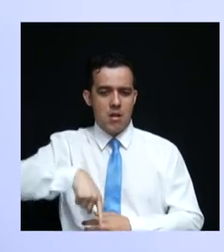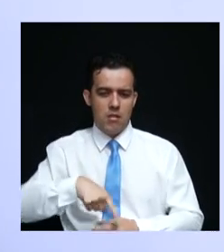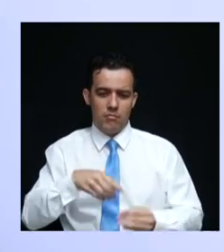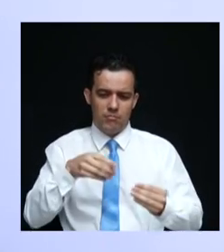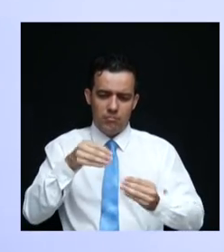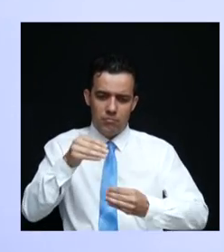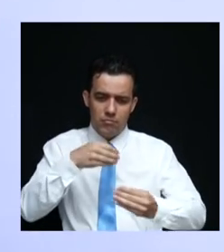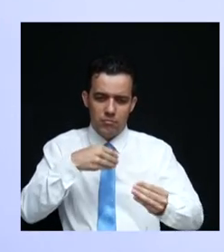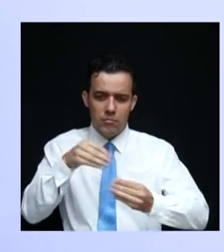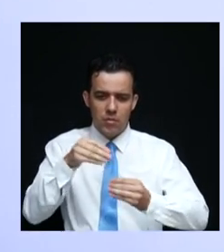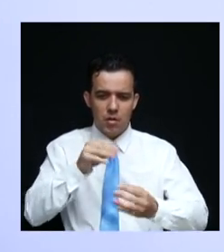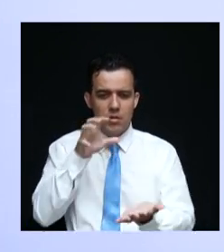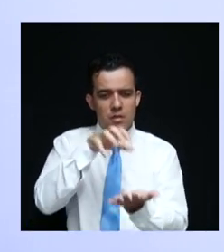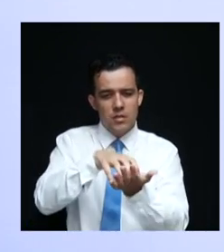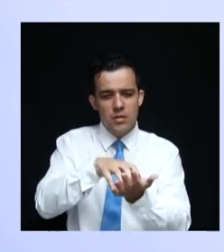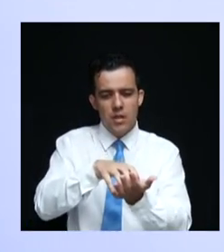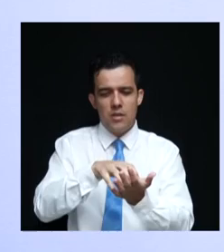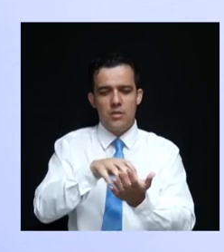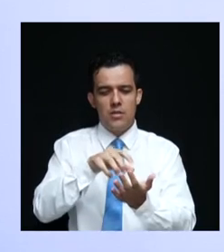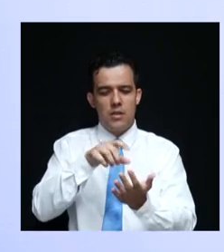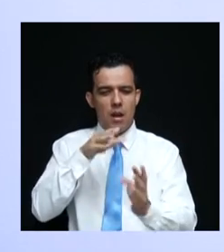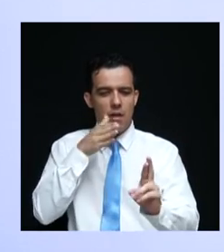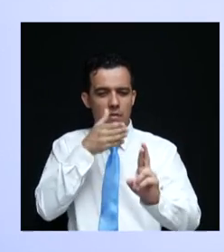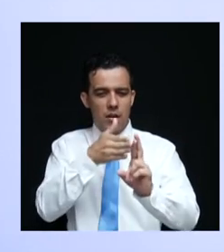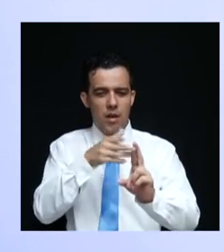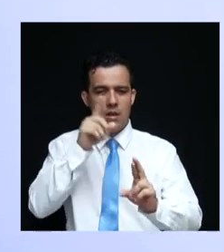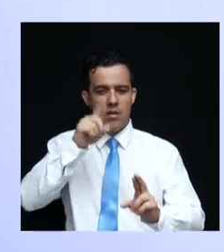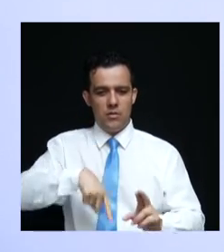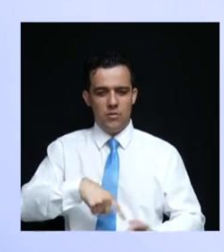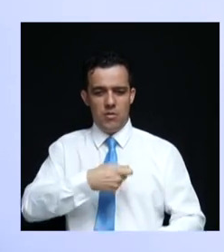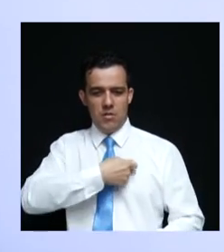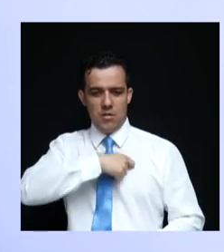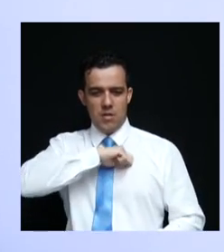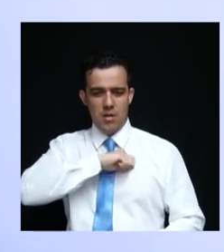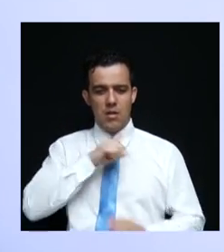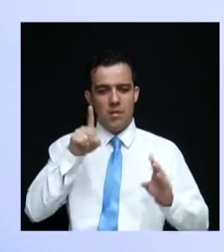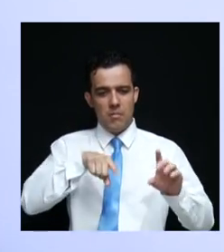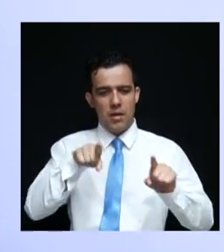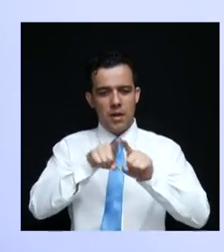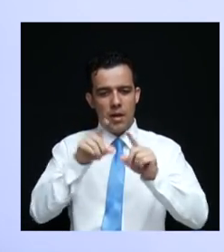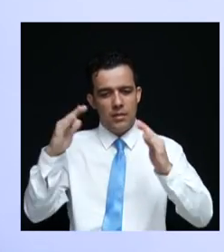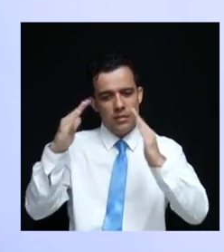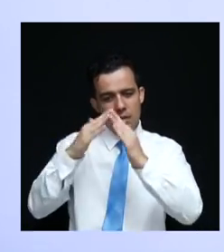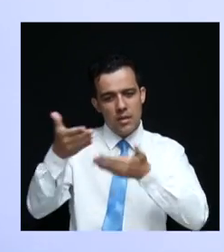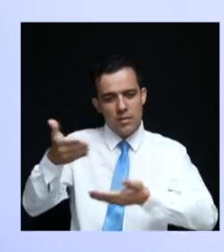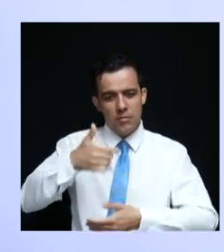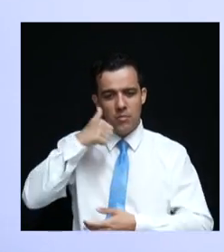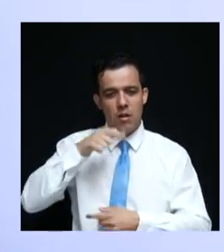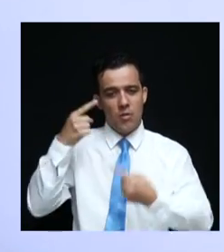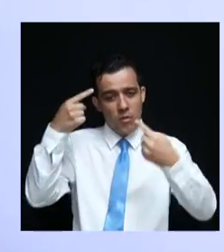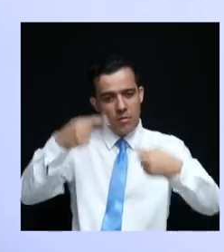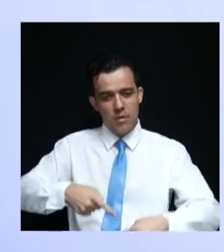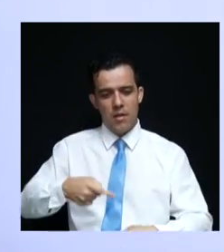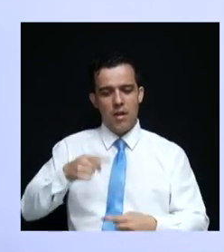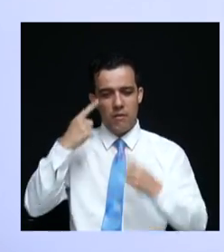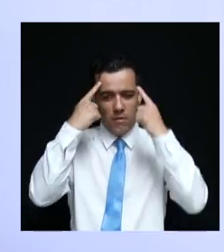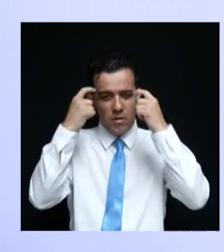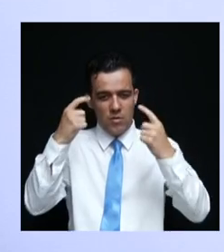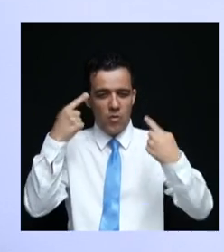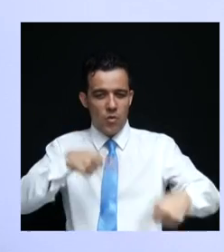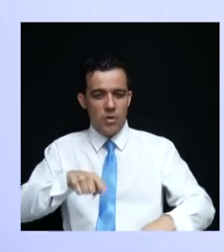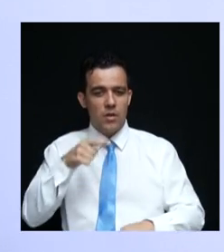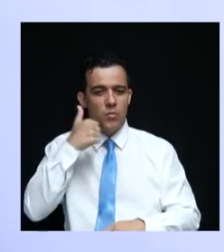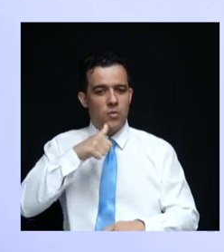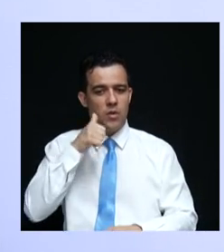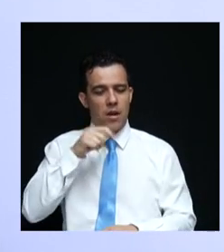o centro de referência com a delegacia e com a casa-abrigo para combater a violência contra a mulher, mas, do outro lado, gerando